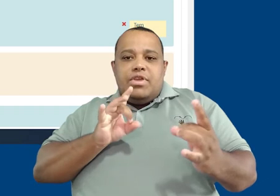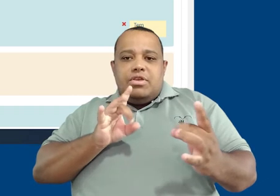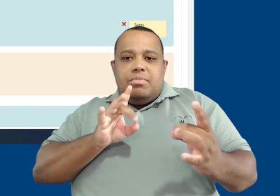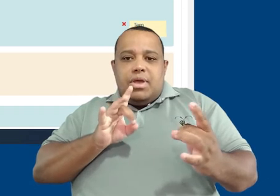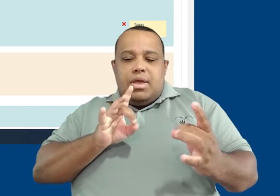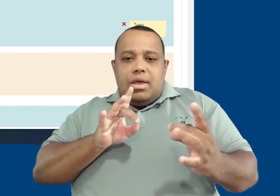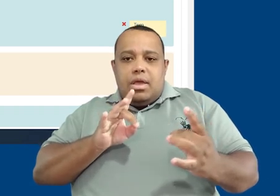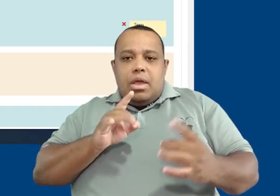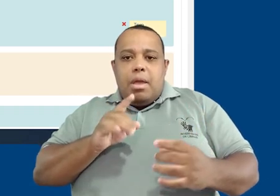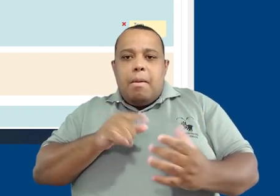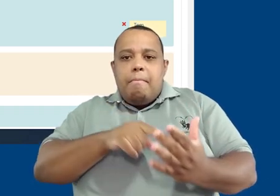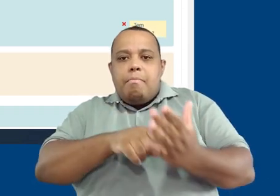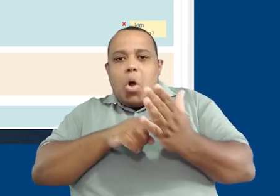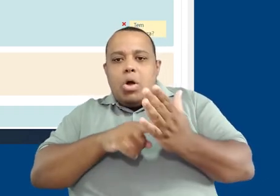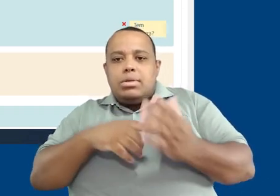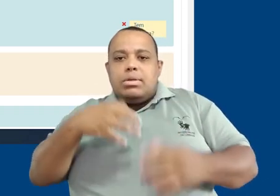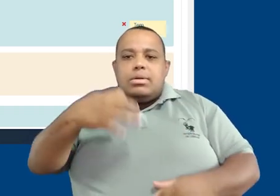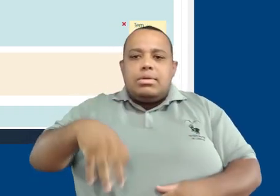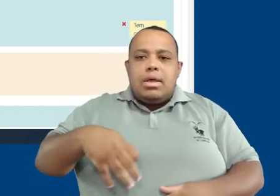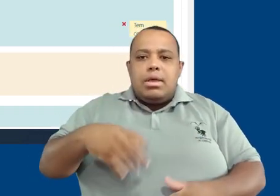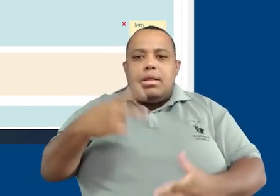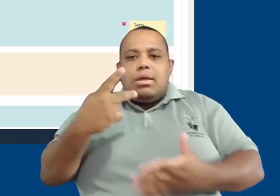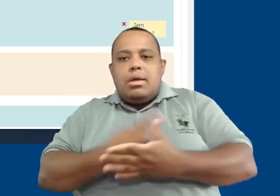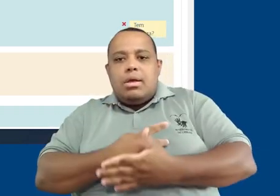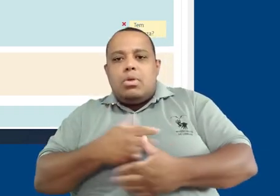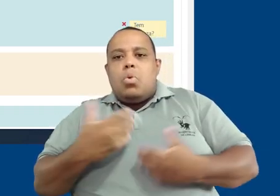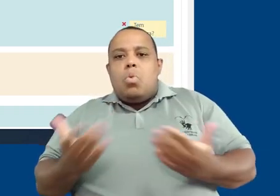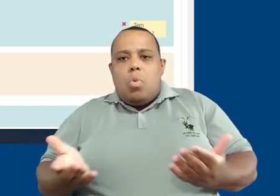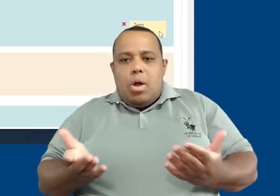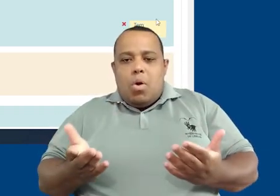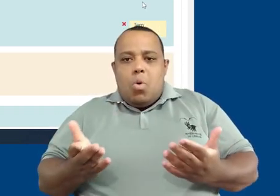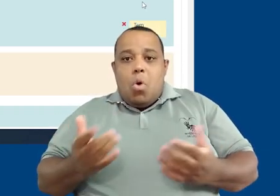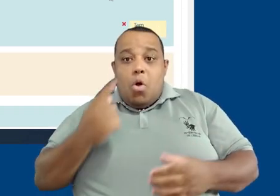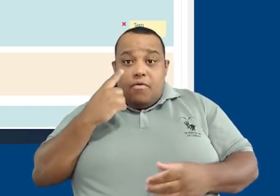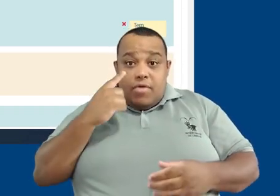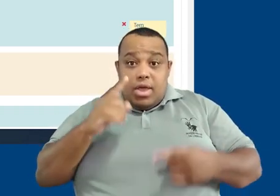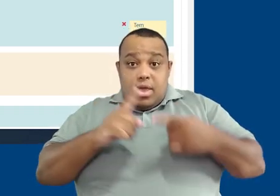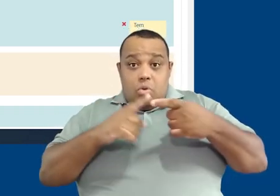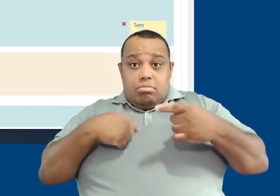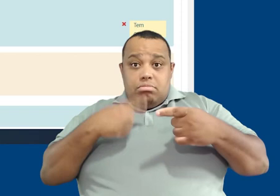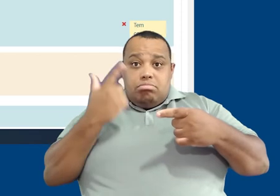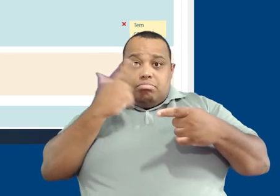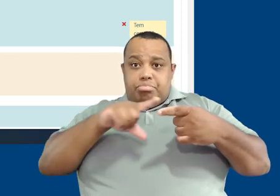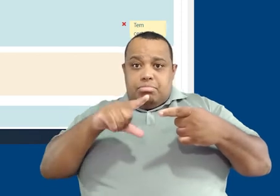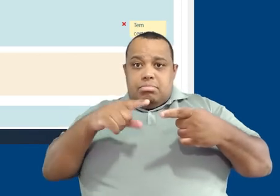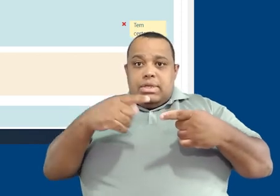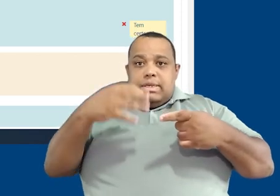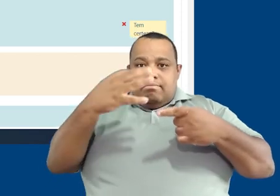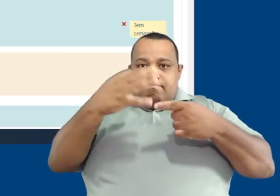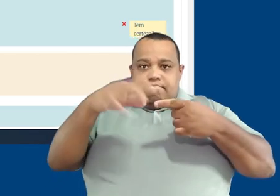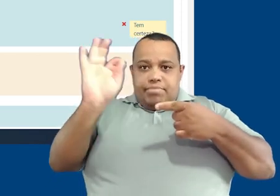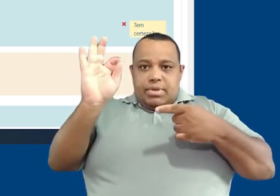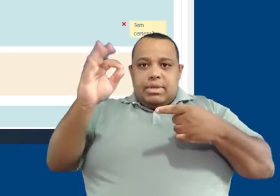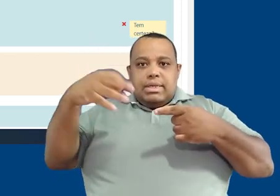certa ou está errada. Reparem que eu acertei a primeira. Errei a segunda.